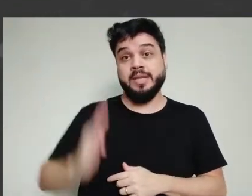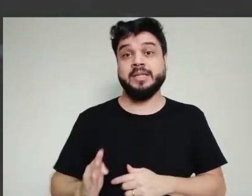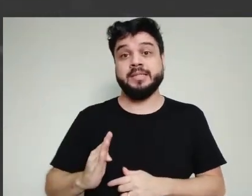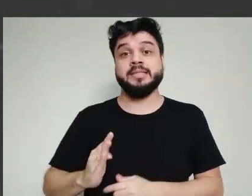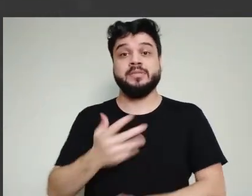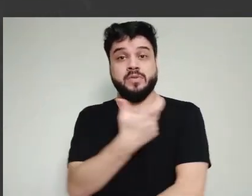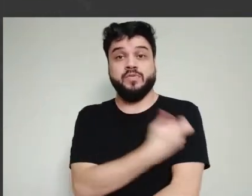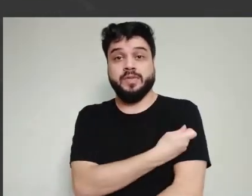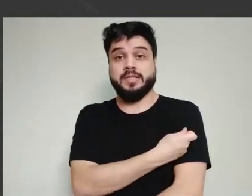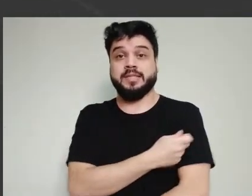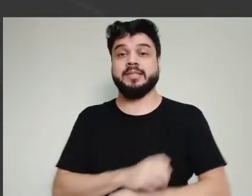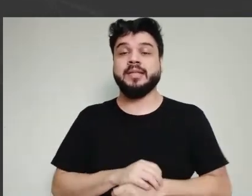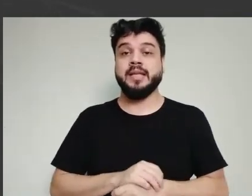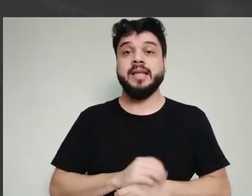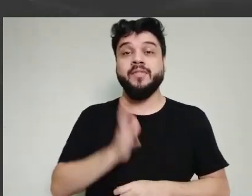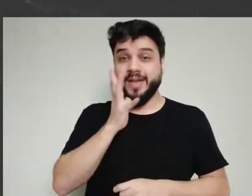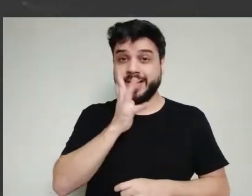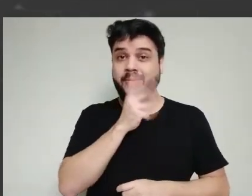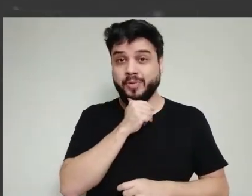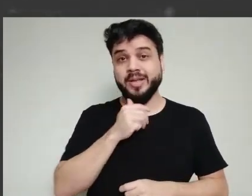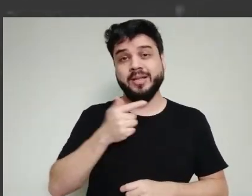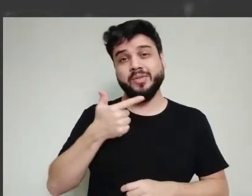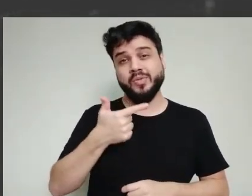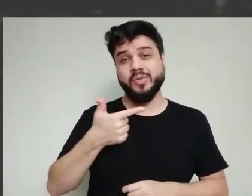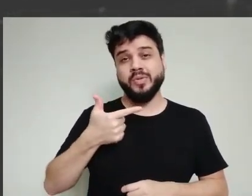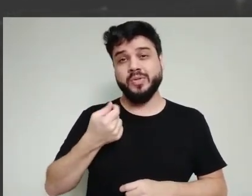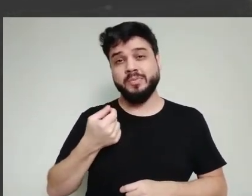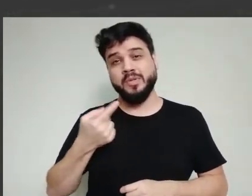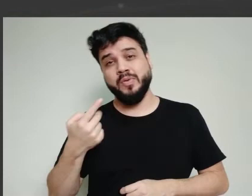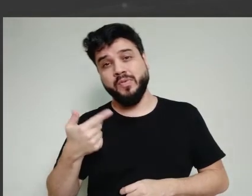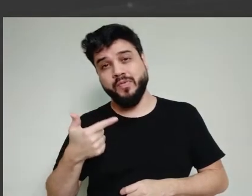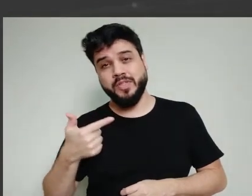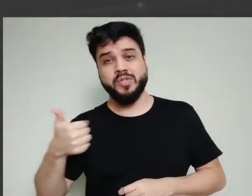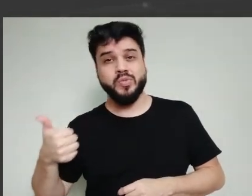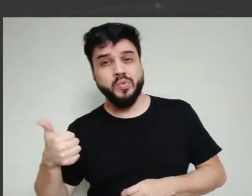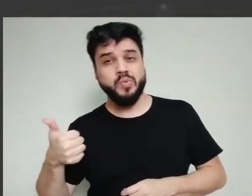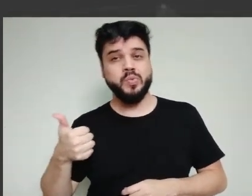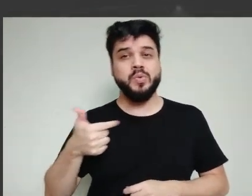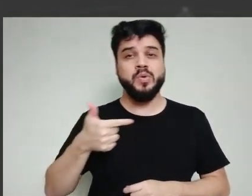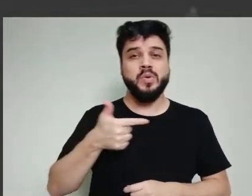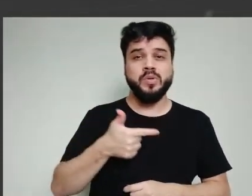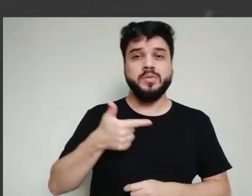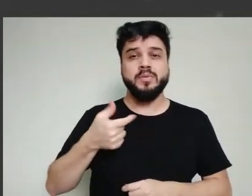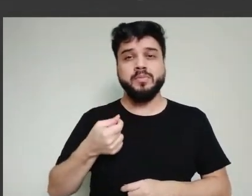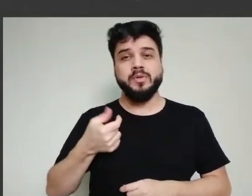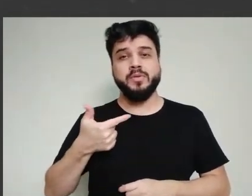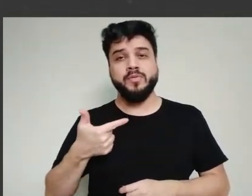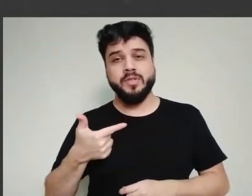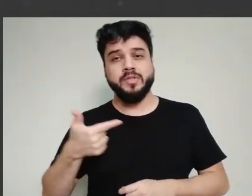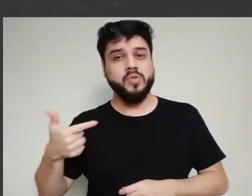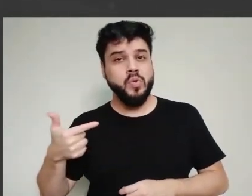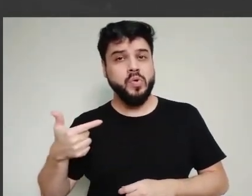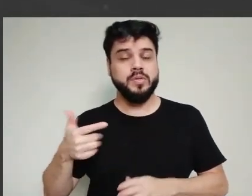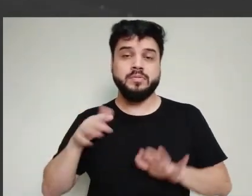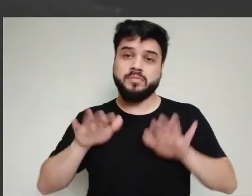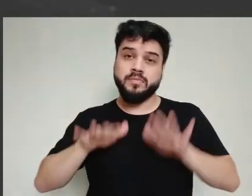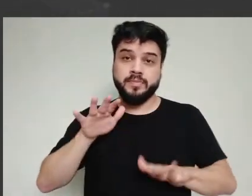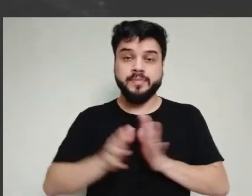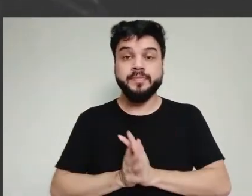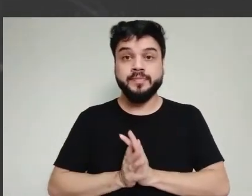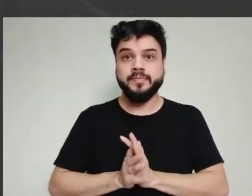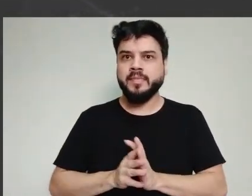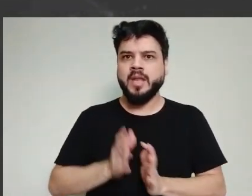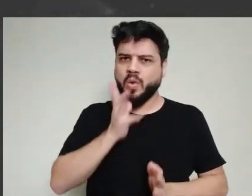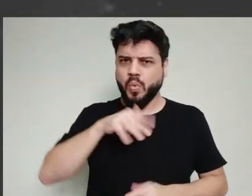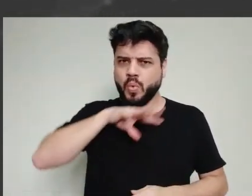Isso não é que isso seja ruim para o país. A tecnologia que está sendo empregada para o desenvolvimento dessas